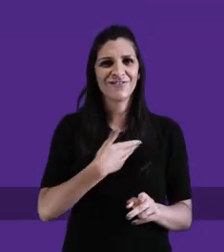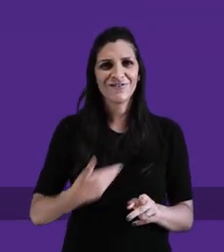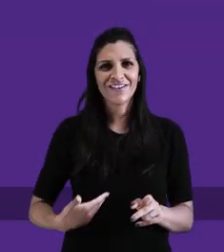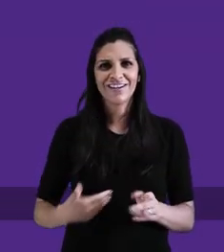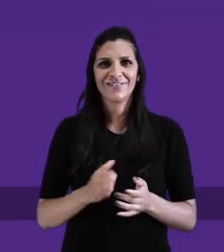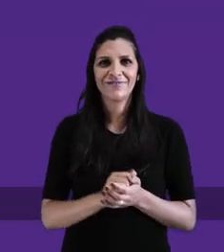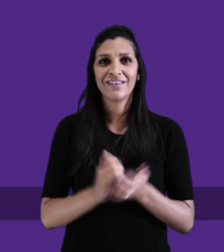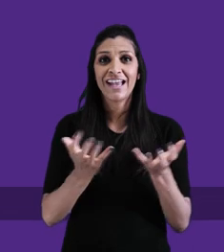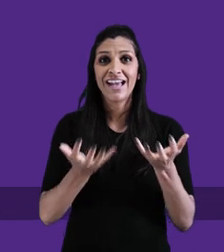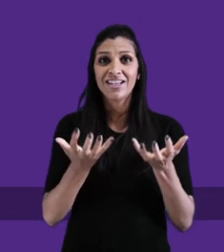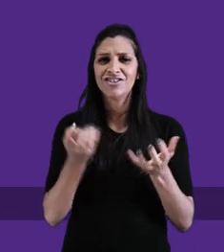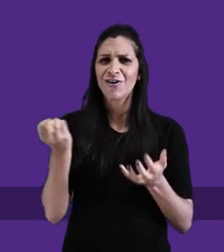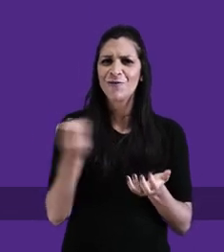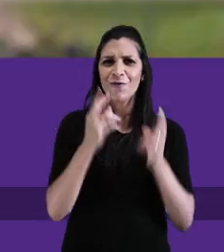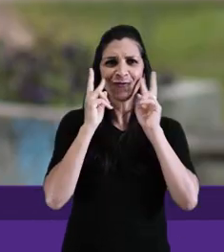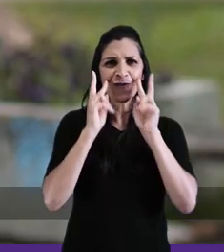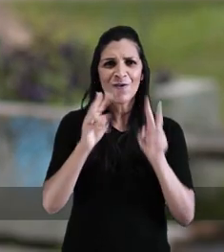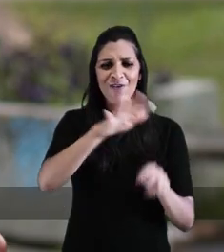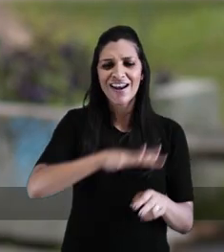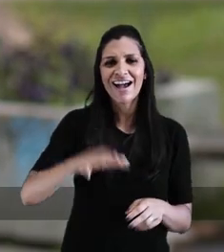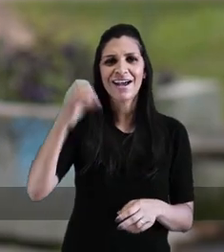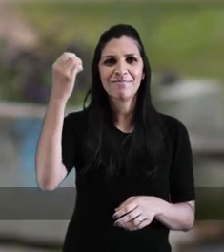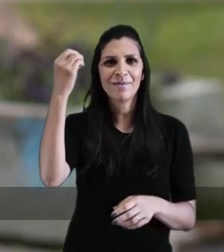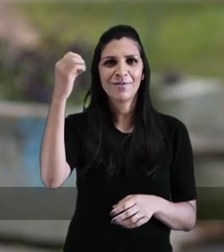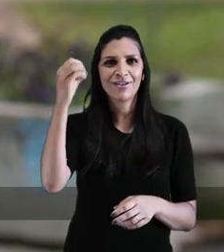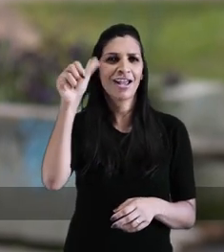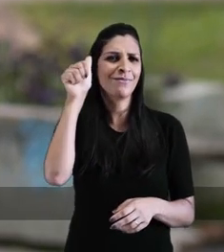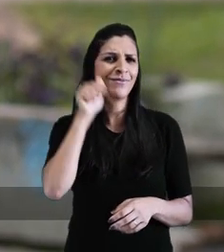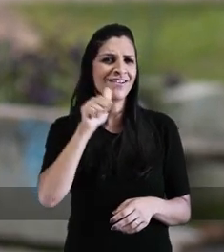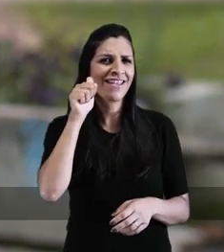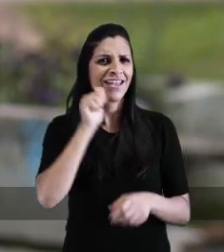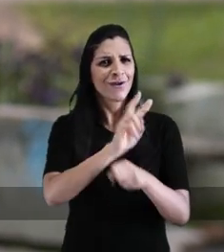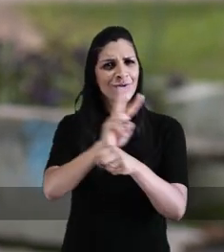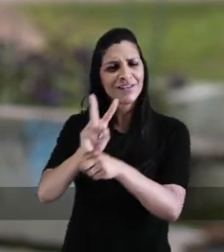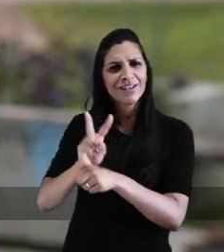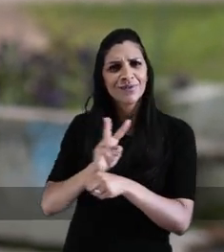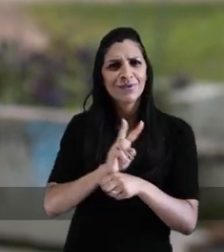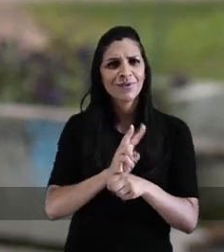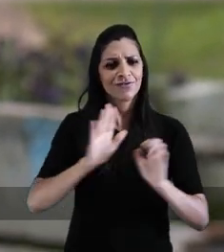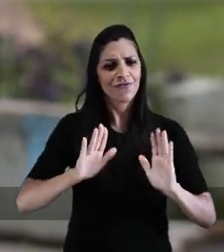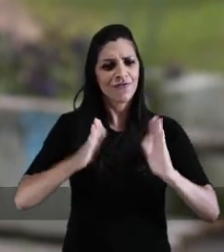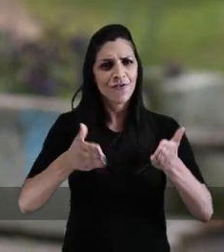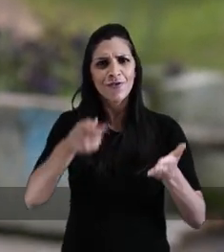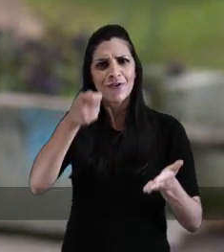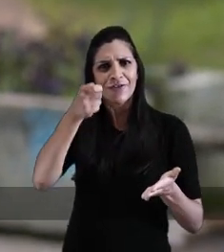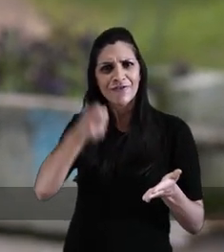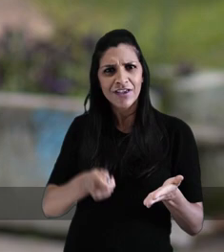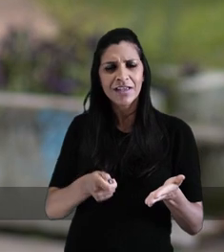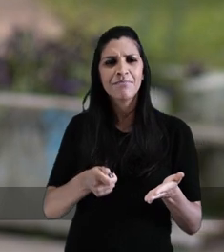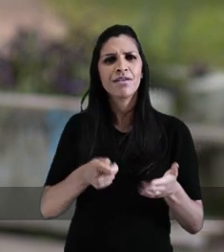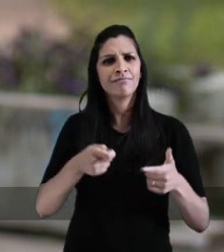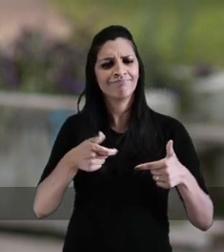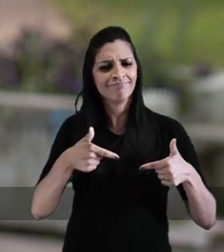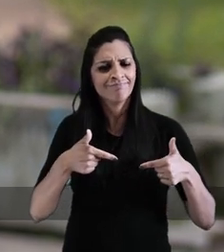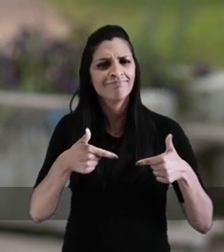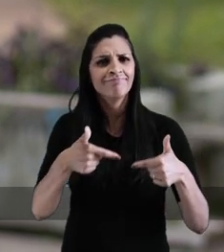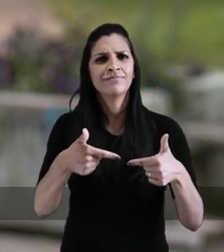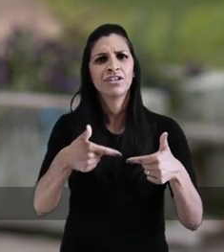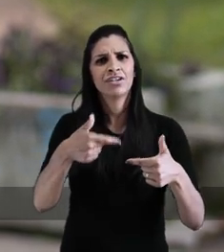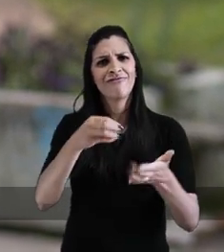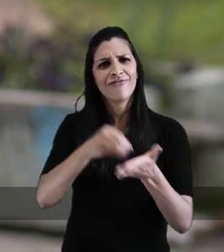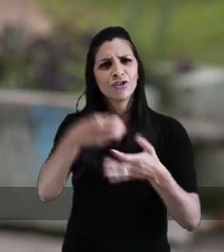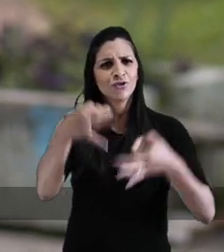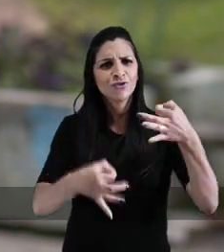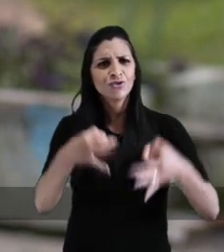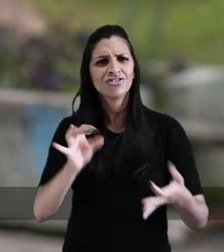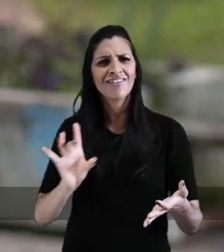conhecer um jeito diferente de governar. Nós queremos trazer um novo olhar pra Porto Alegre. Um olhar de mulher, cuidadoso, mas determinado